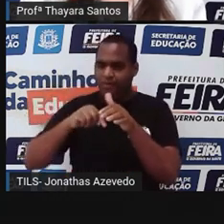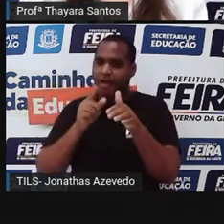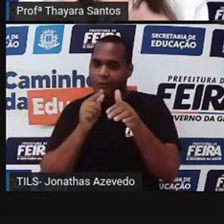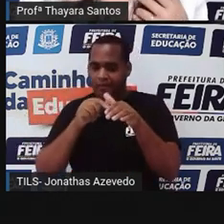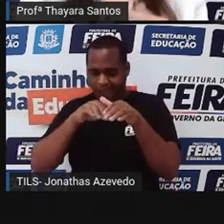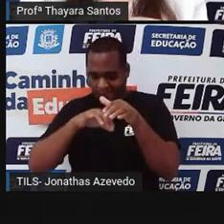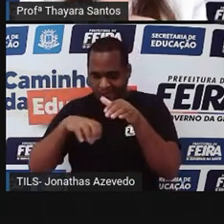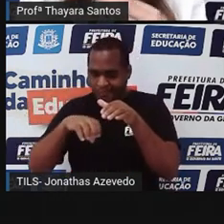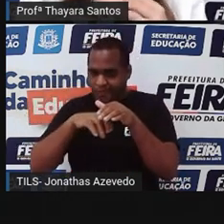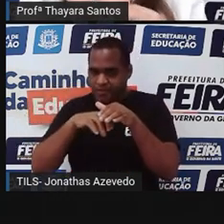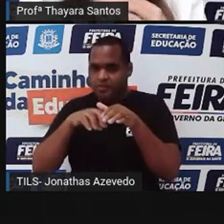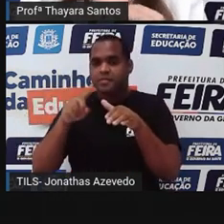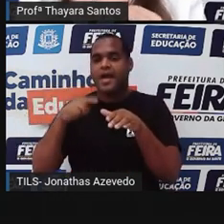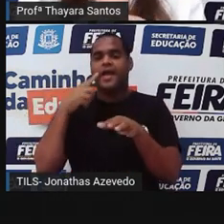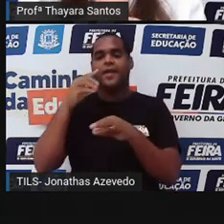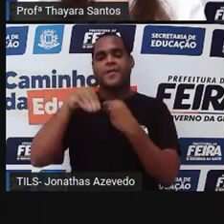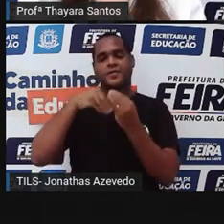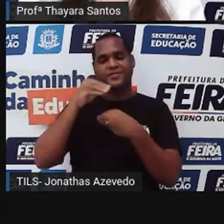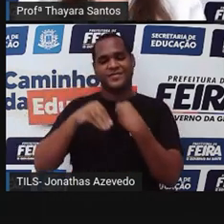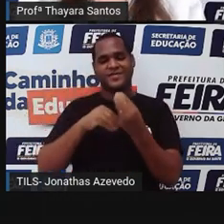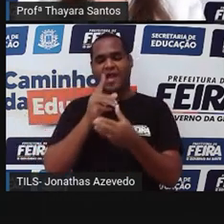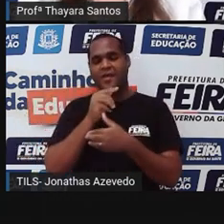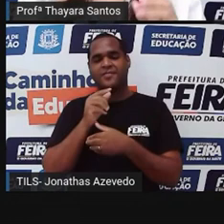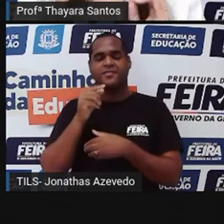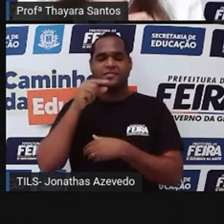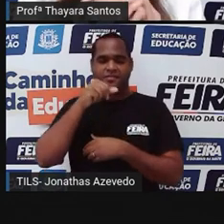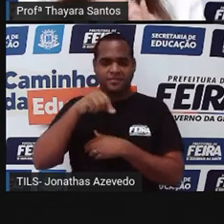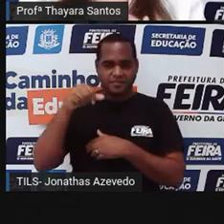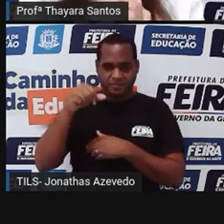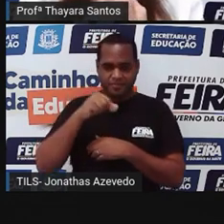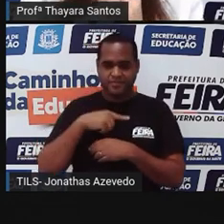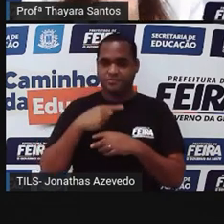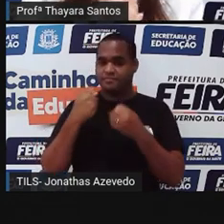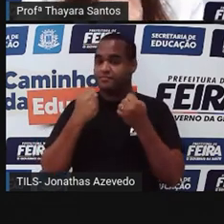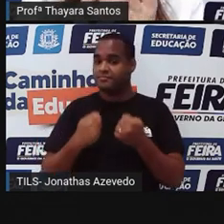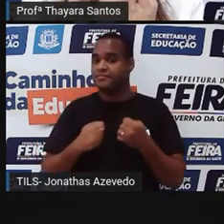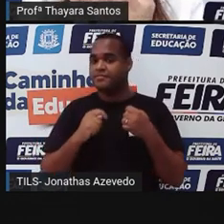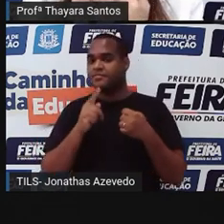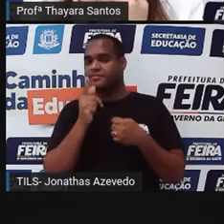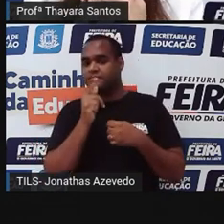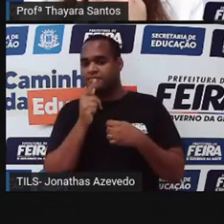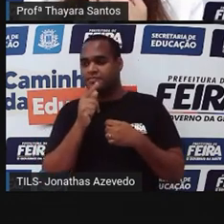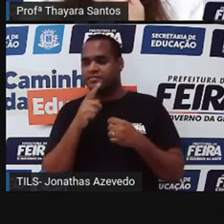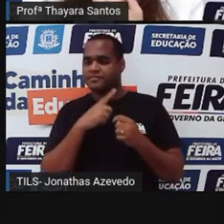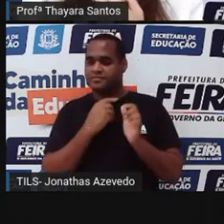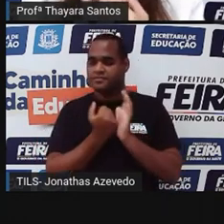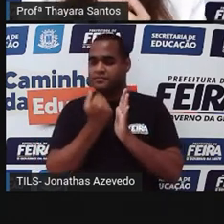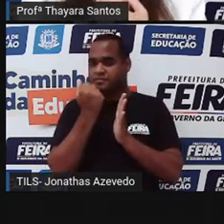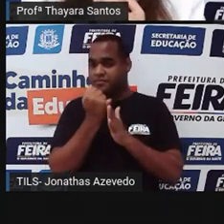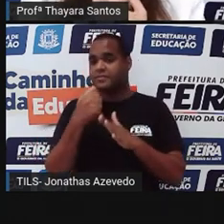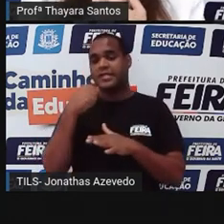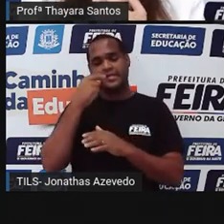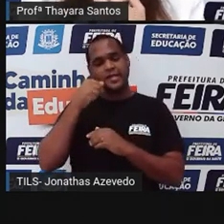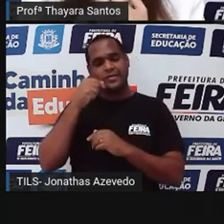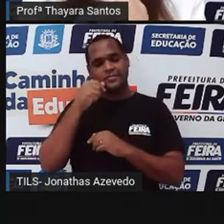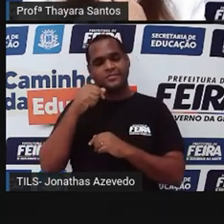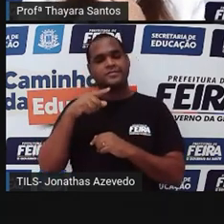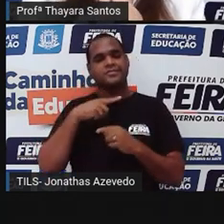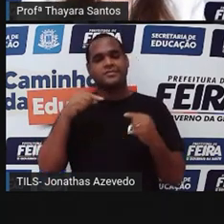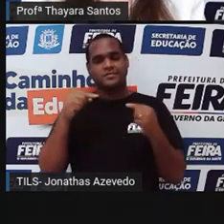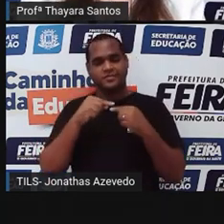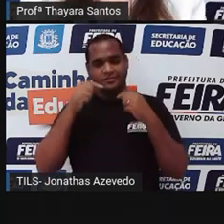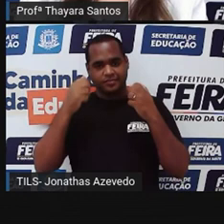maior. Já quando eu misturo sal nessa água, eu vou ter a densidade da água mais a densidade do sal. Isso vai deixar essa